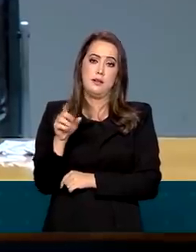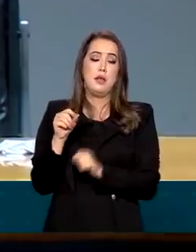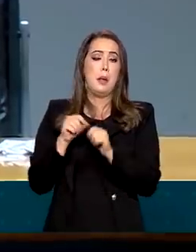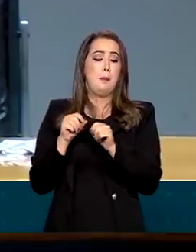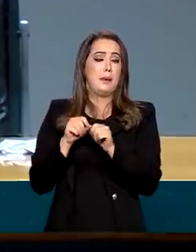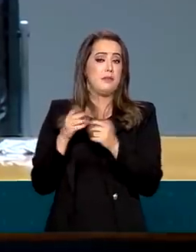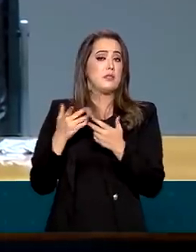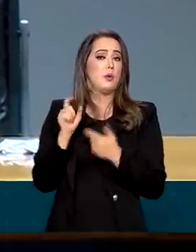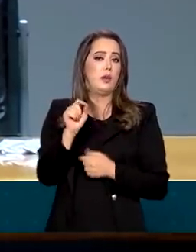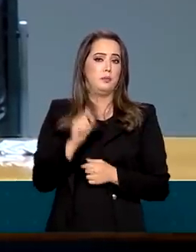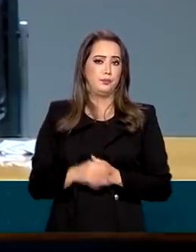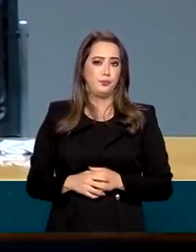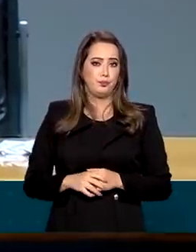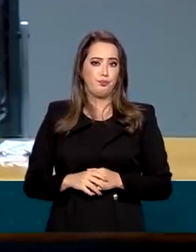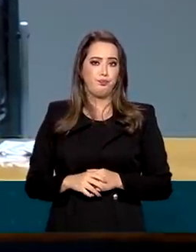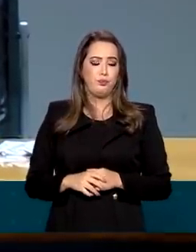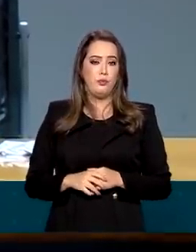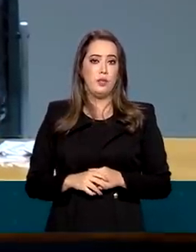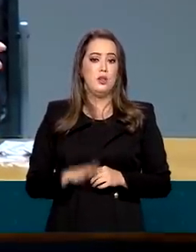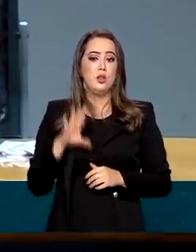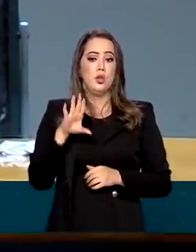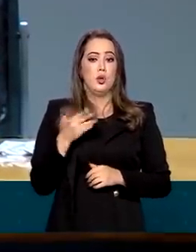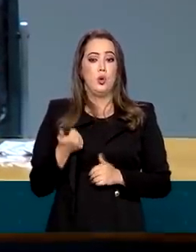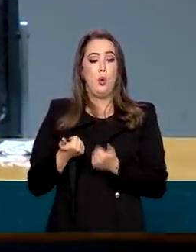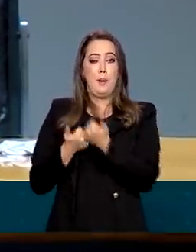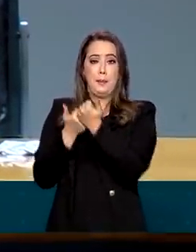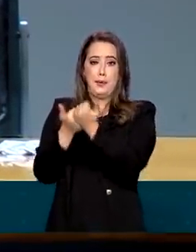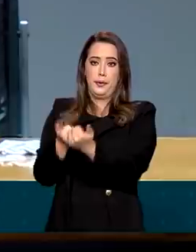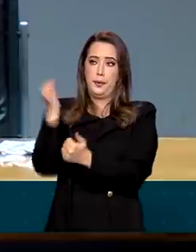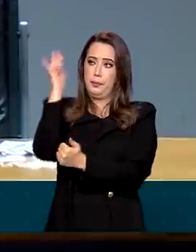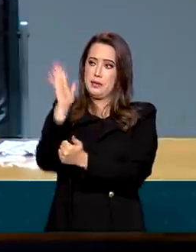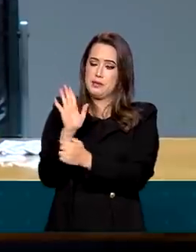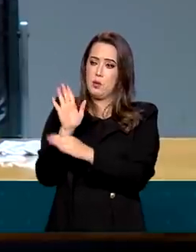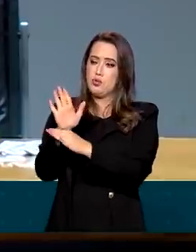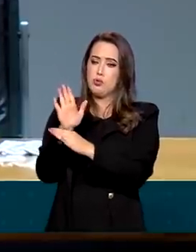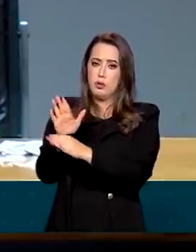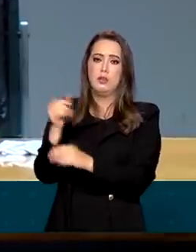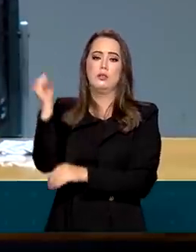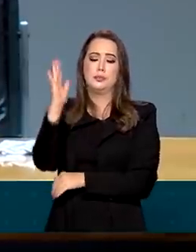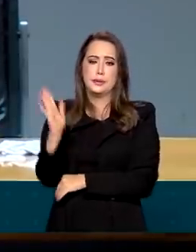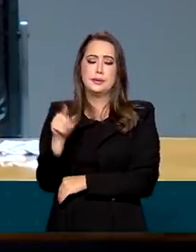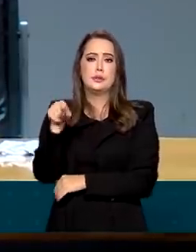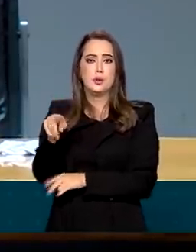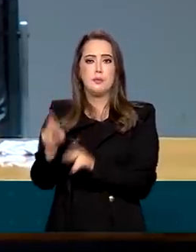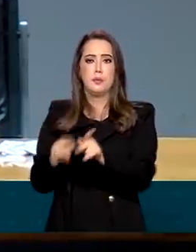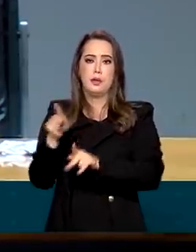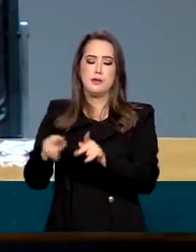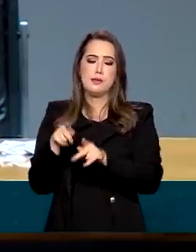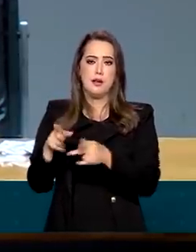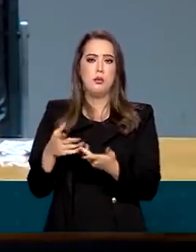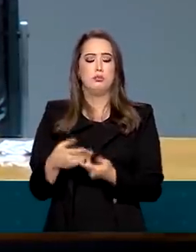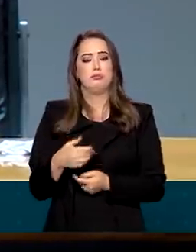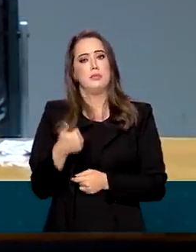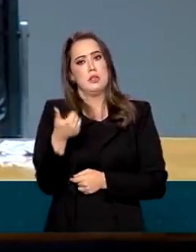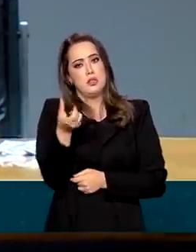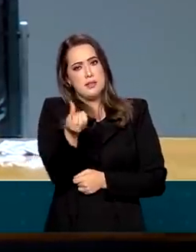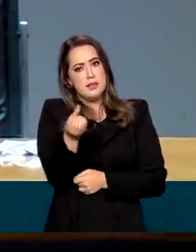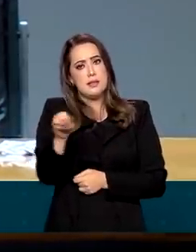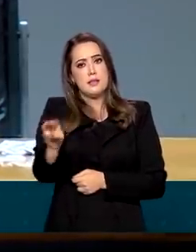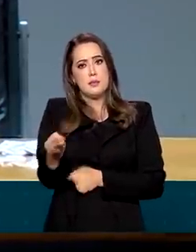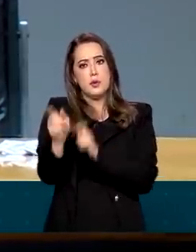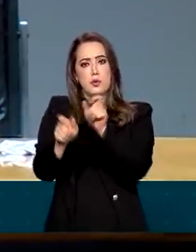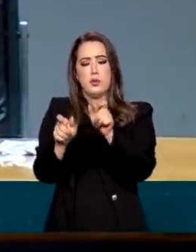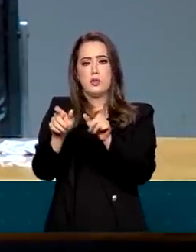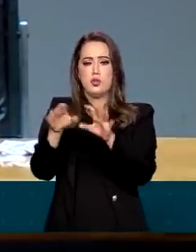atender a 16 milhões de famílias com um conceito que já no início da campanha política o presidente